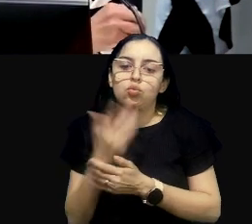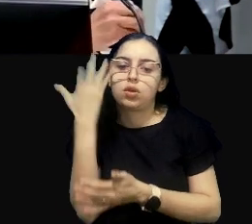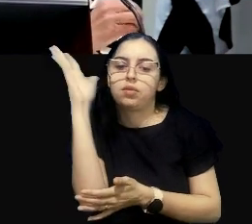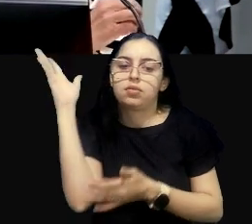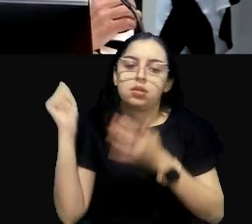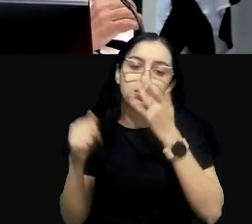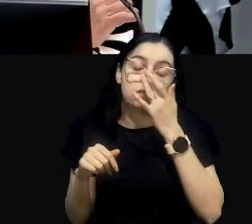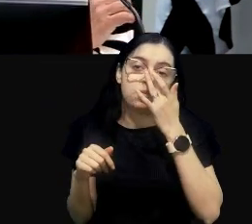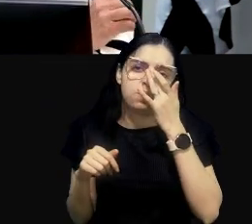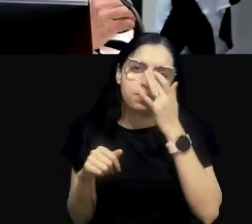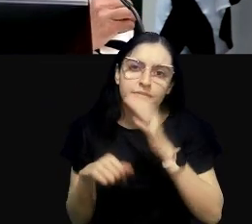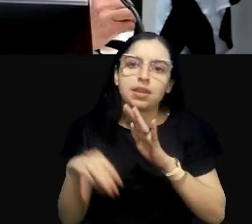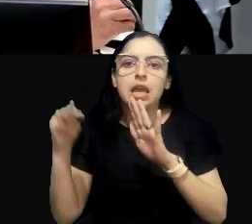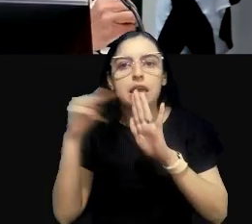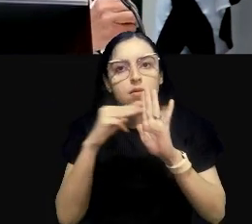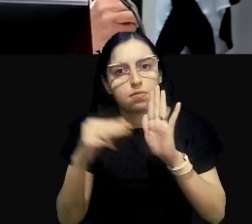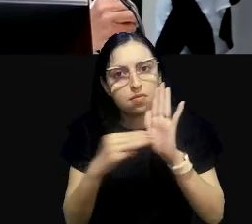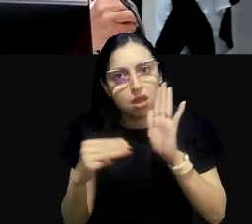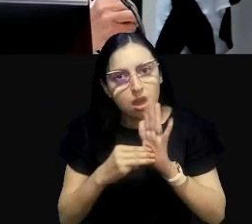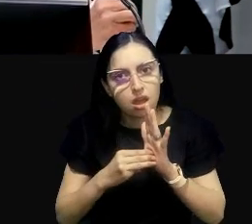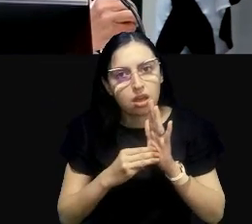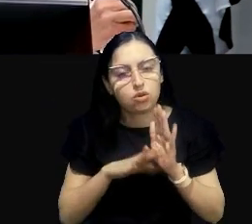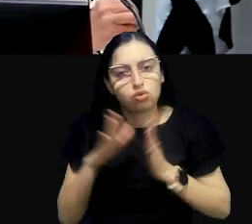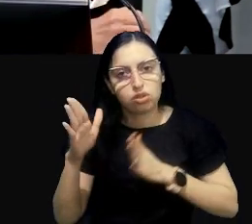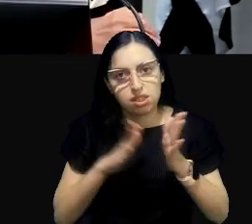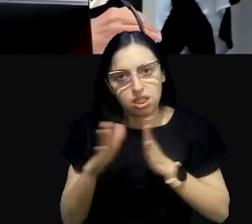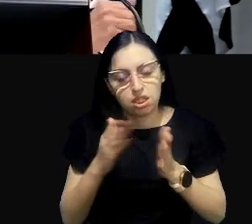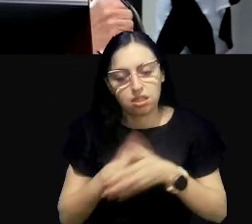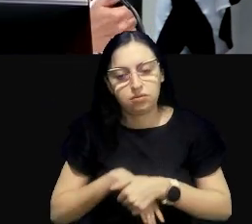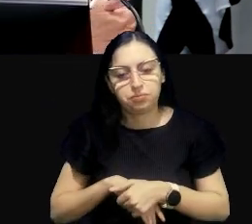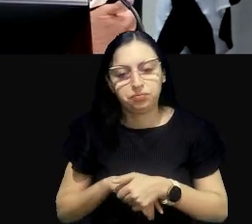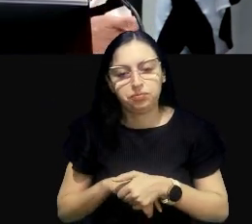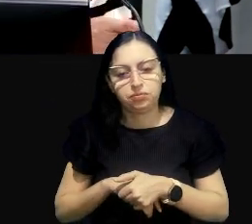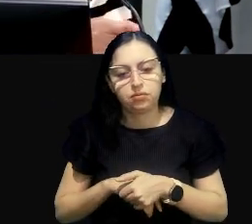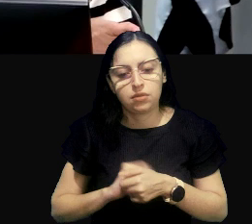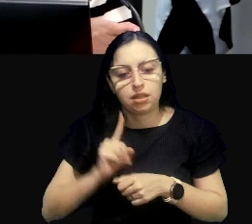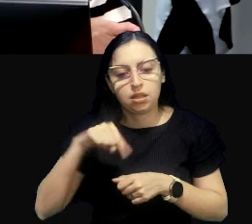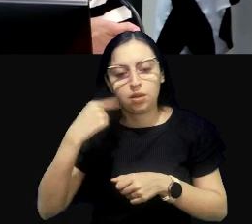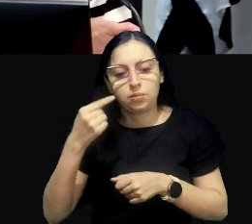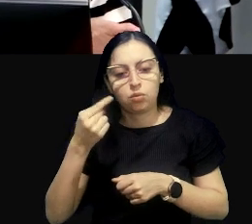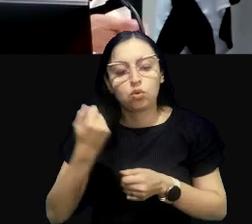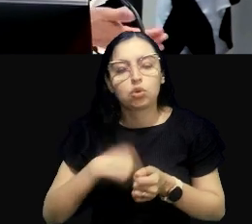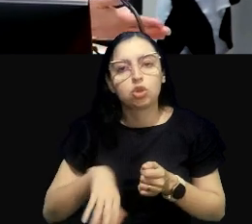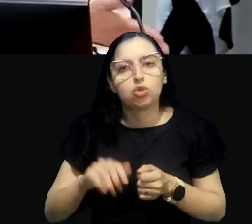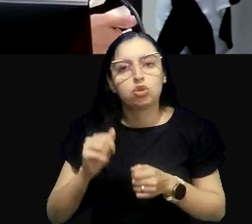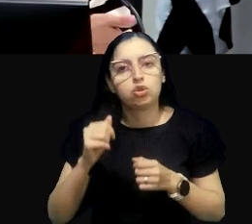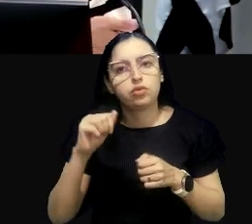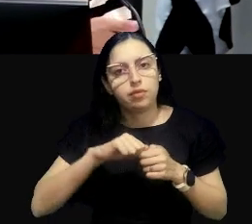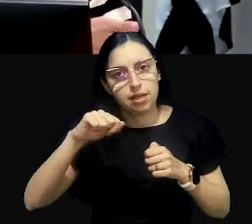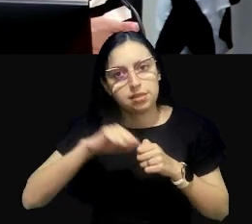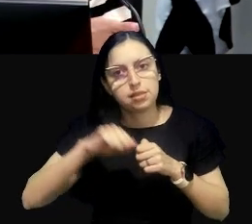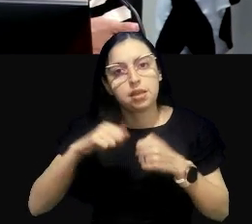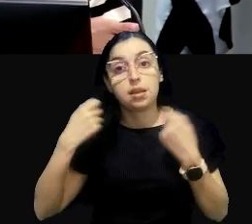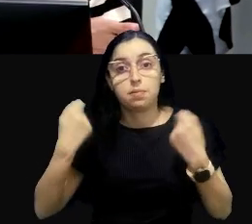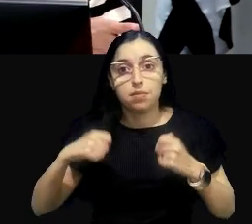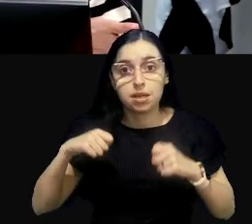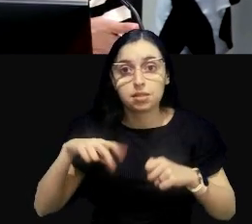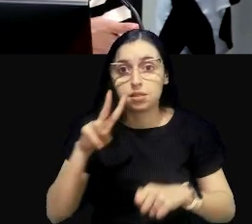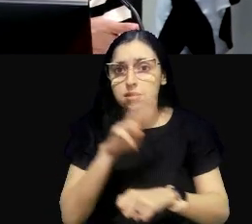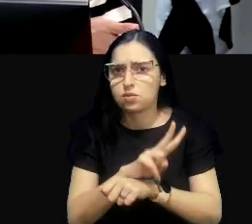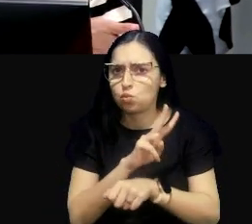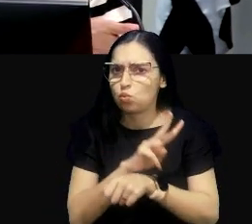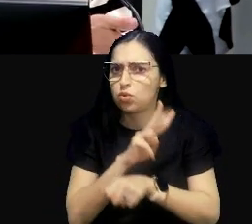medidas para mitigar esse dano. Após essa ação, a gente precisa monitorar.